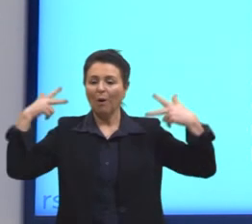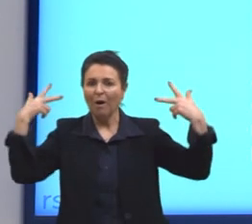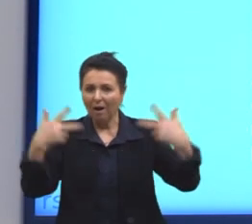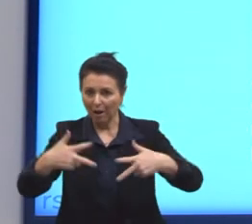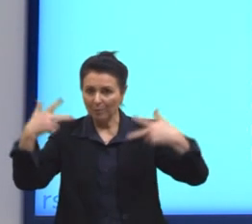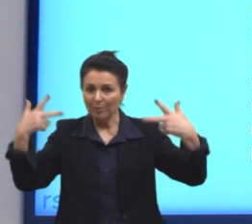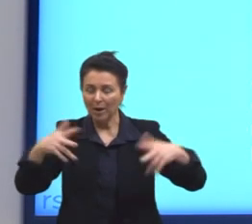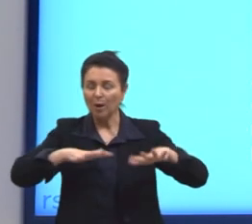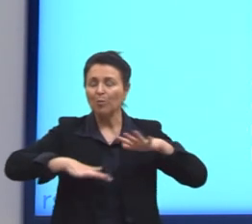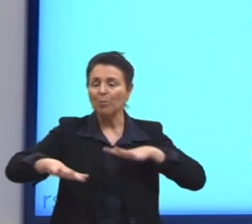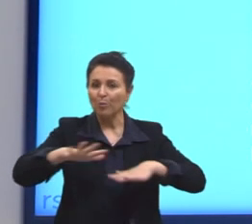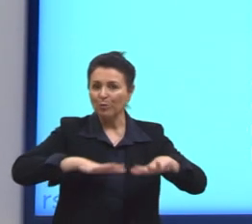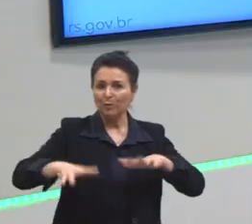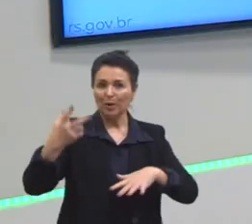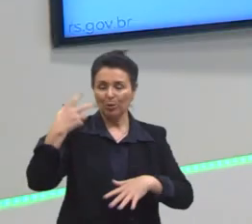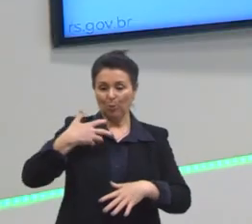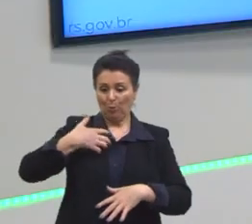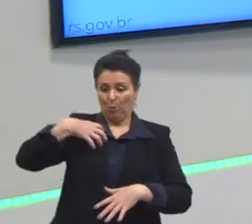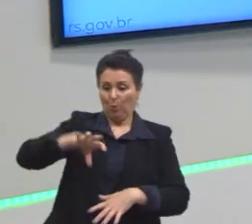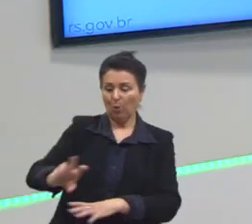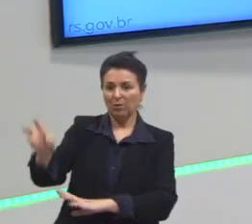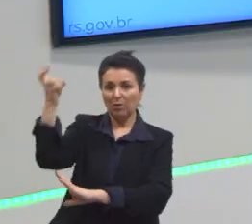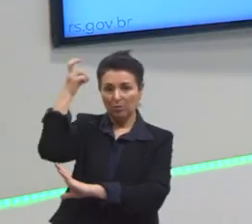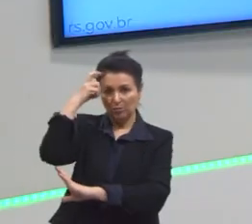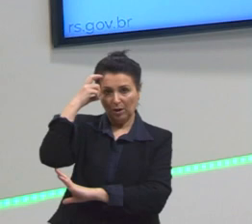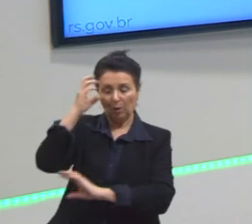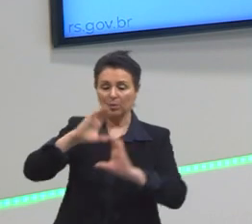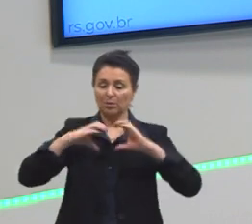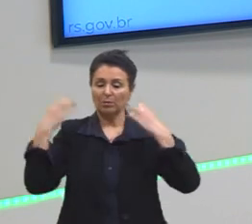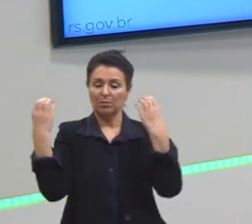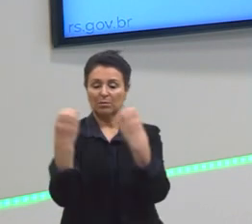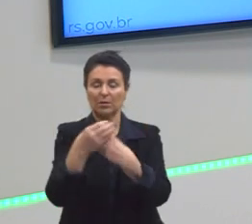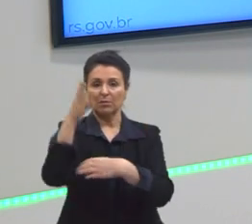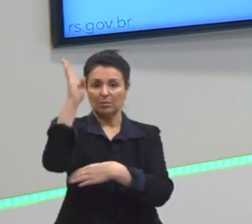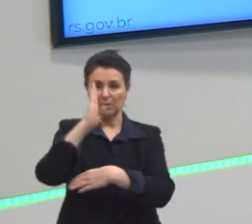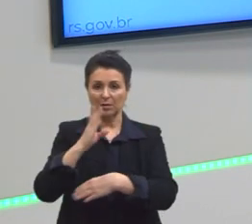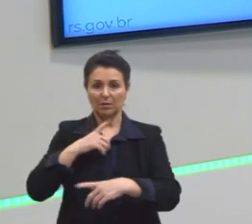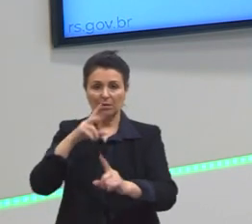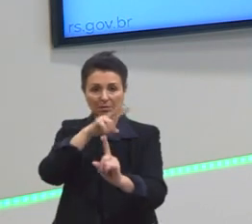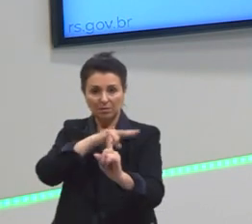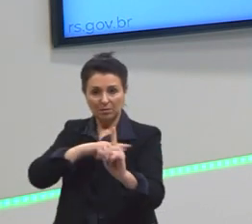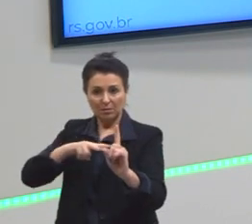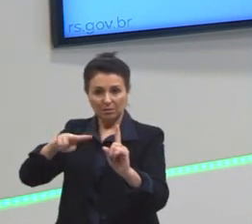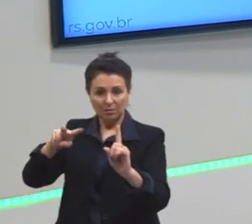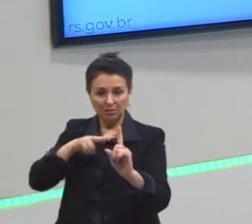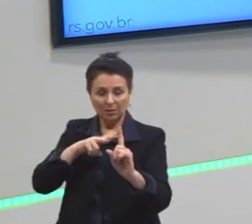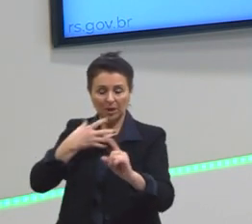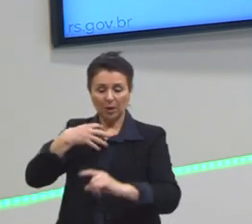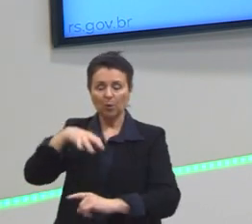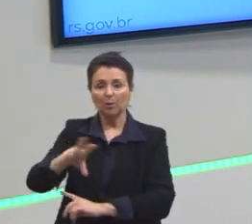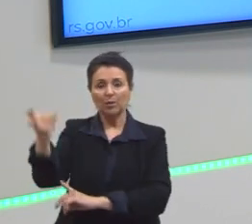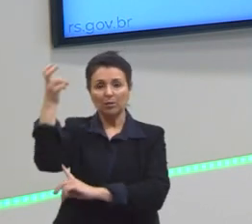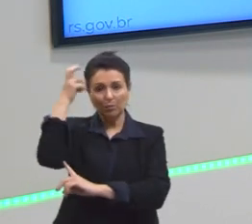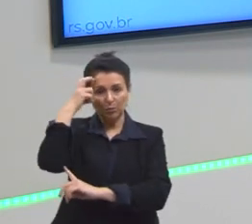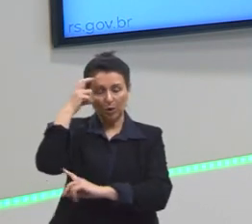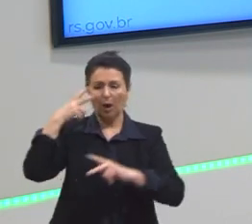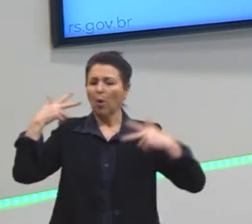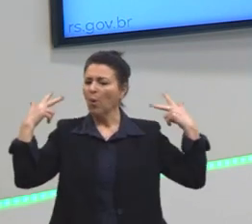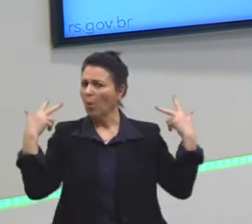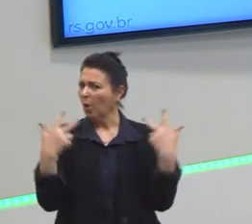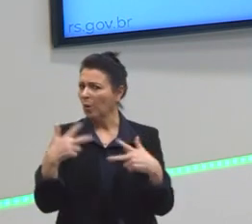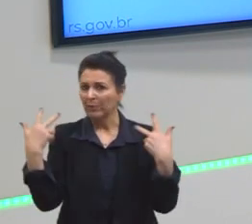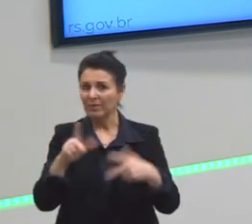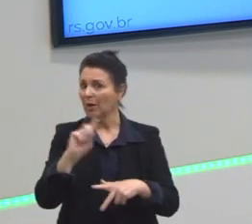contracultural das comunidades muito fortes no Brasil que tem essa perspectiva, então, de contracultura. O rap não é uma